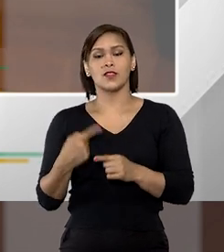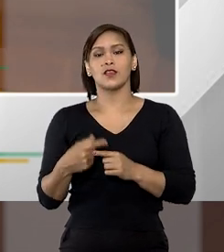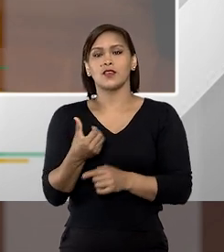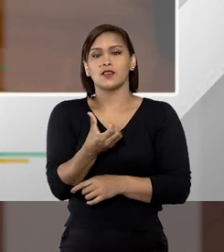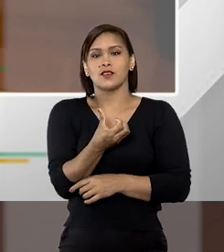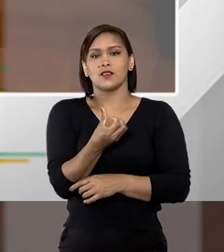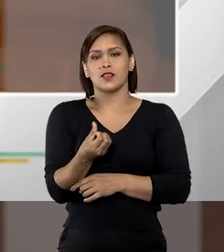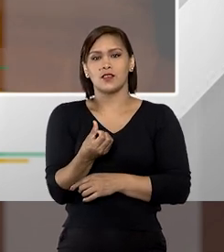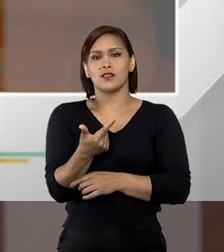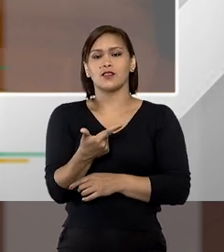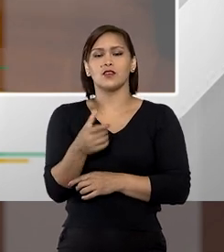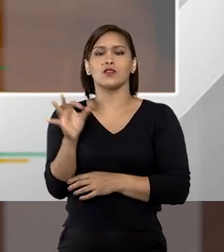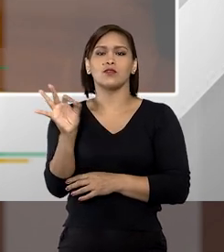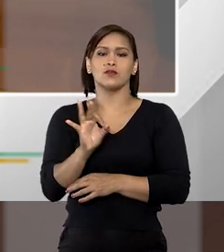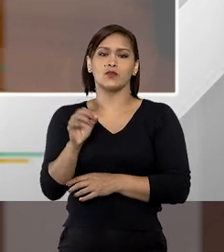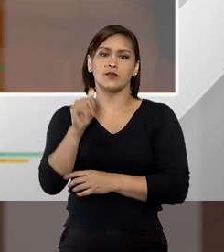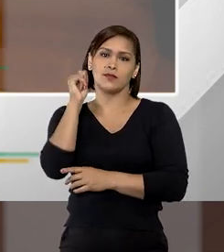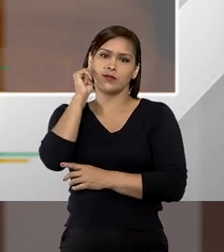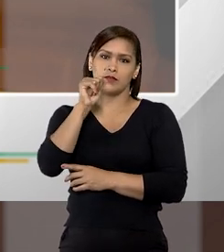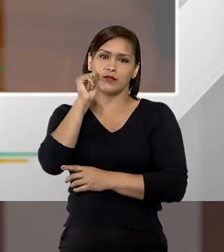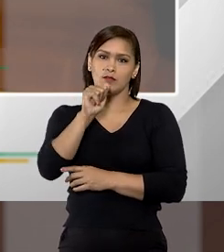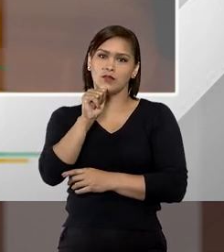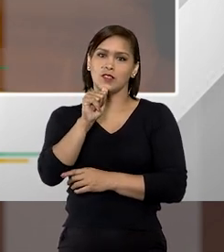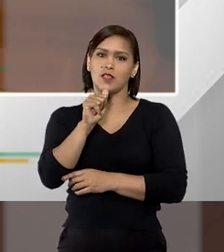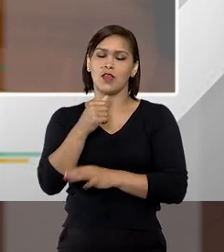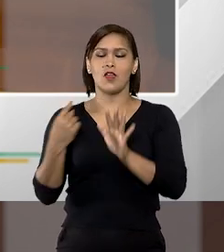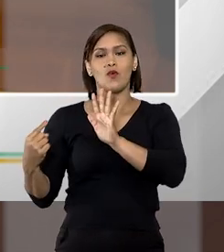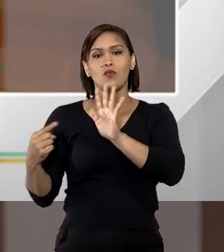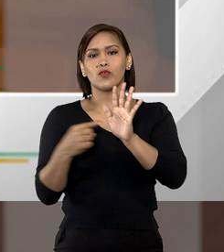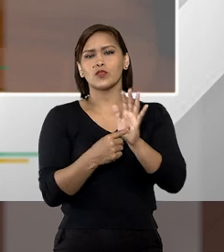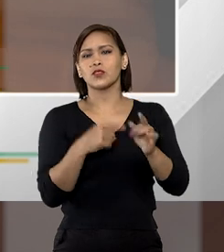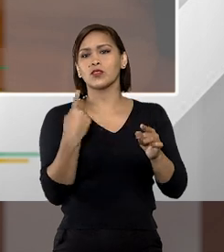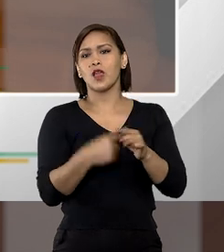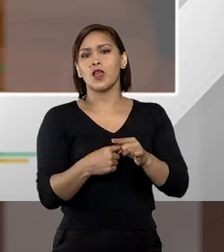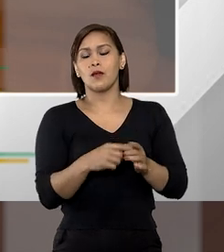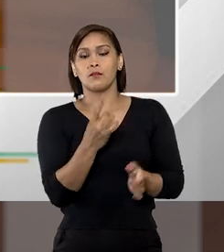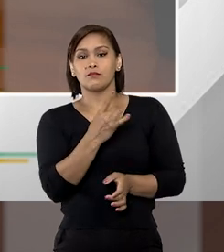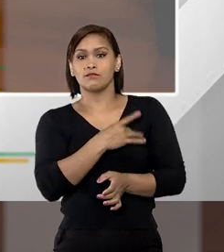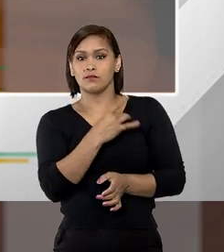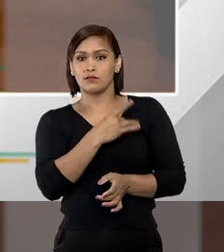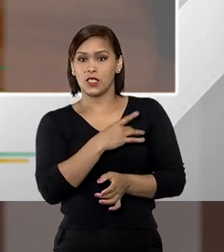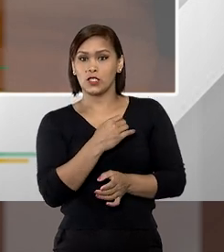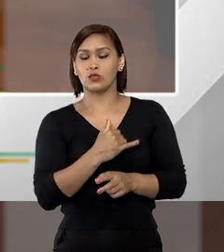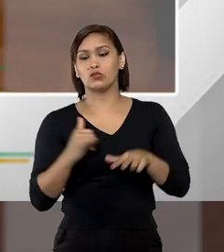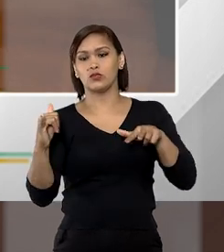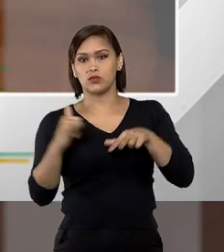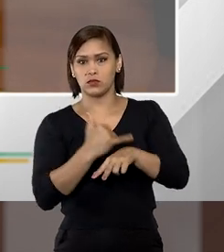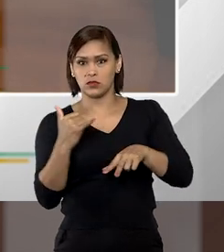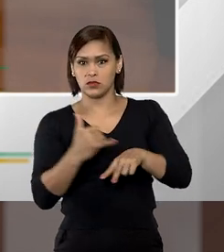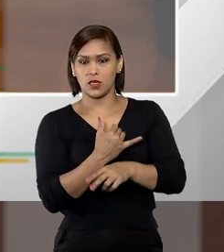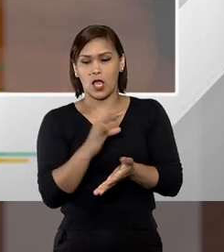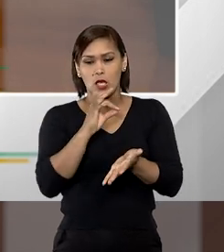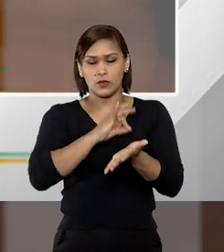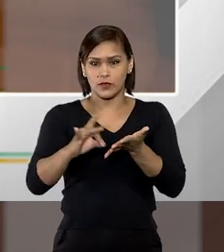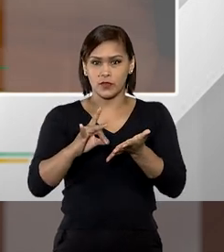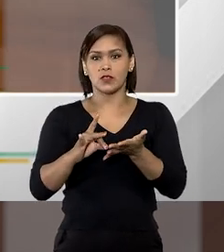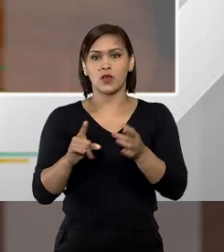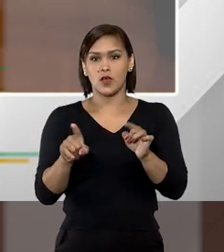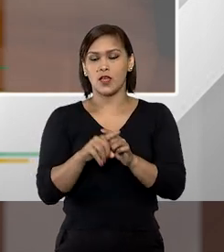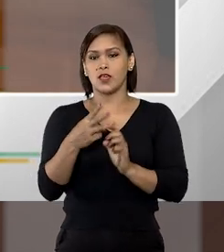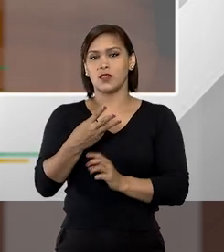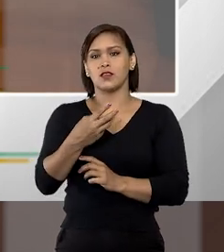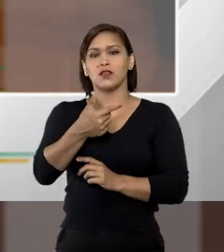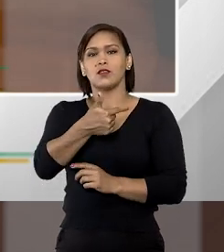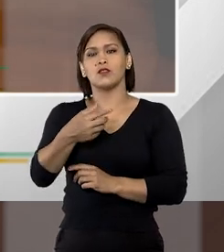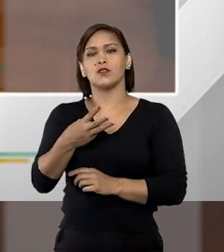62% dessas mulheres não pronunciaram por medo de vingança do agressor e 32